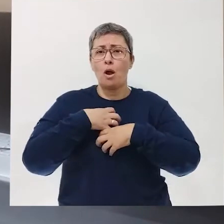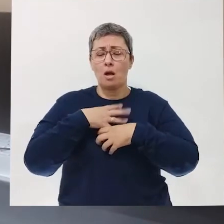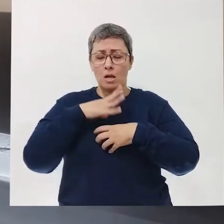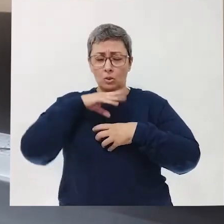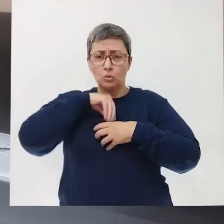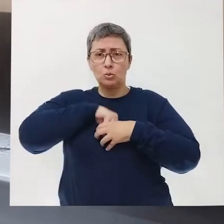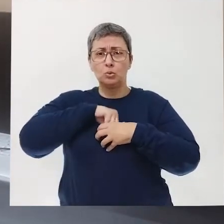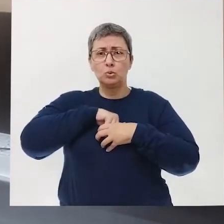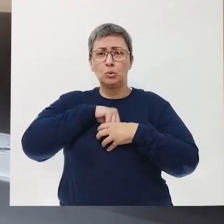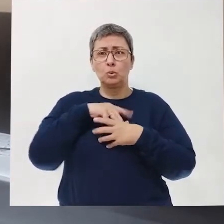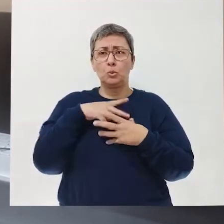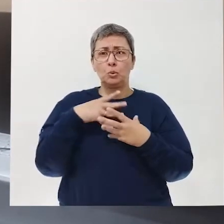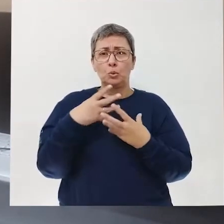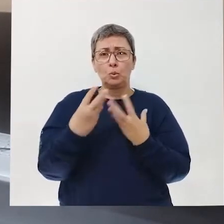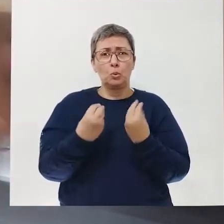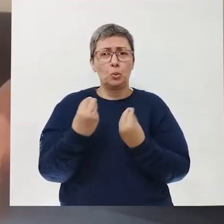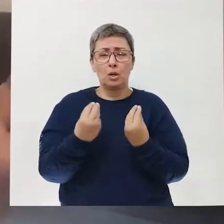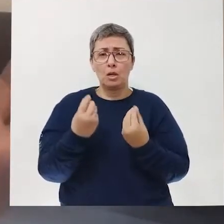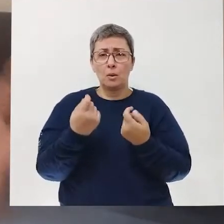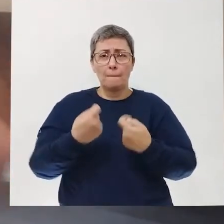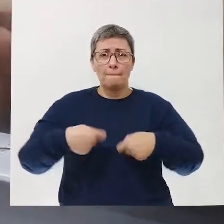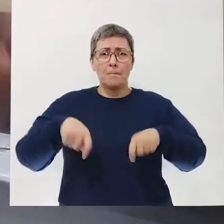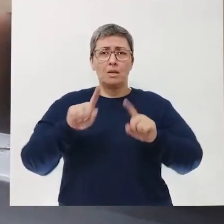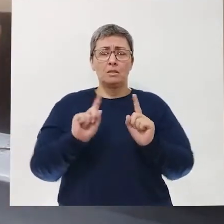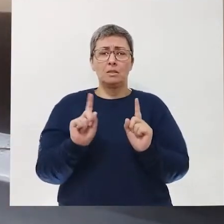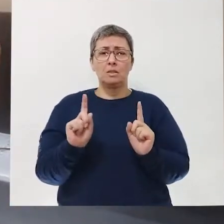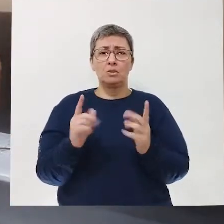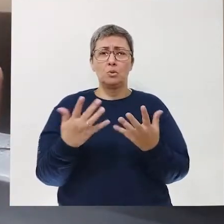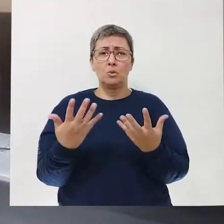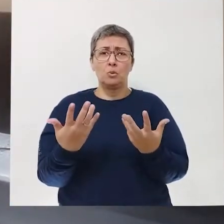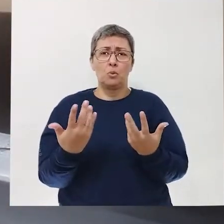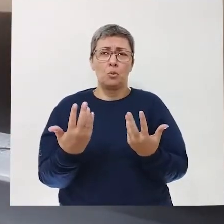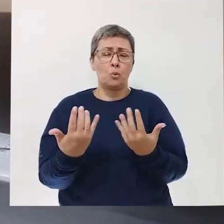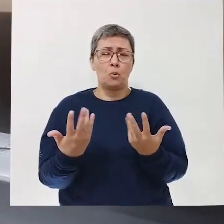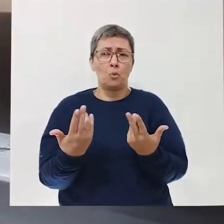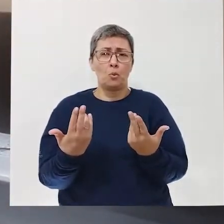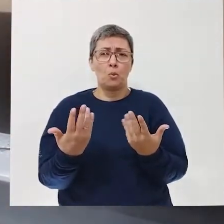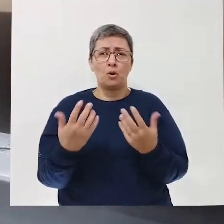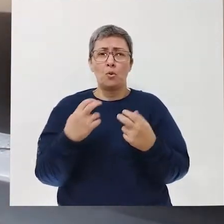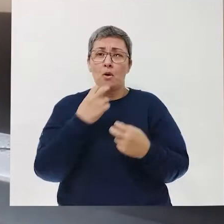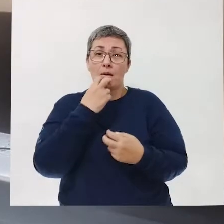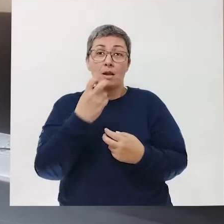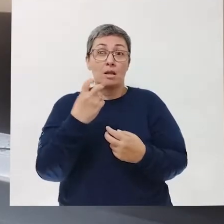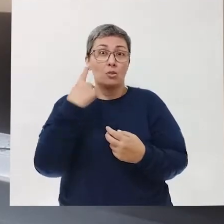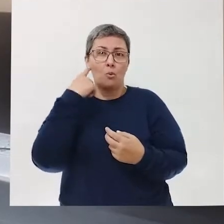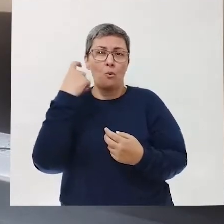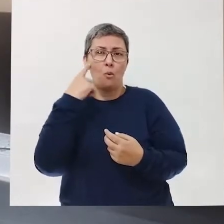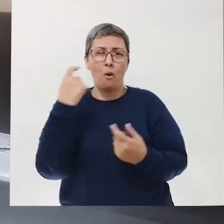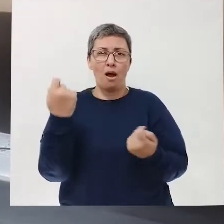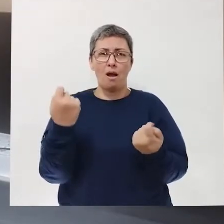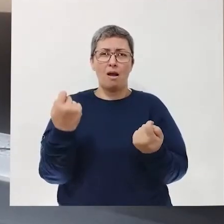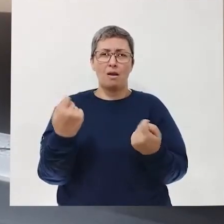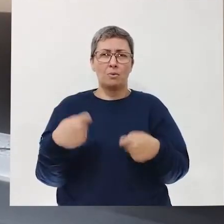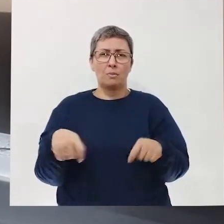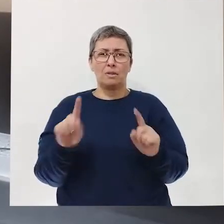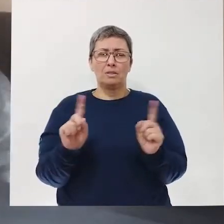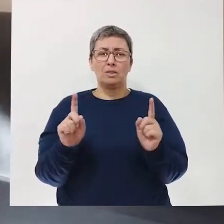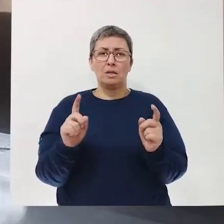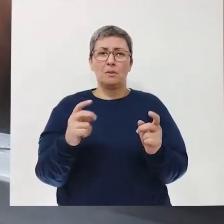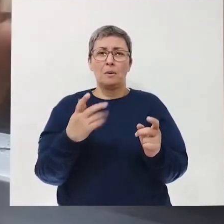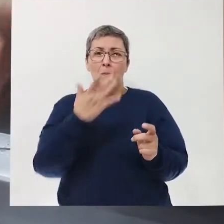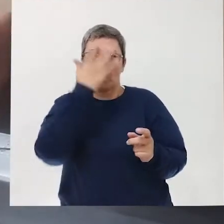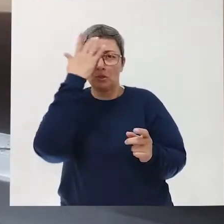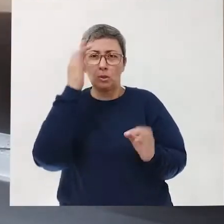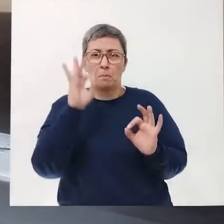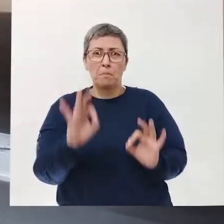interno, né? E não precisa ser necessariamente um grito sonoro, né? Uma pessoa